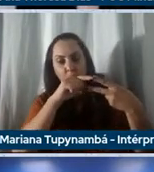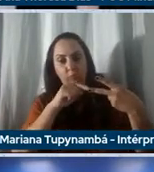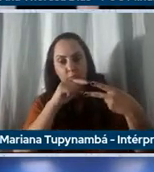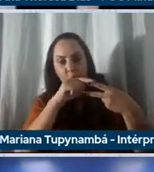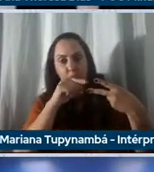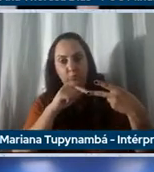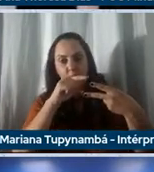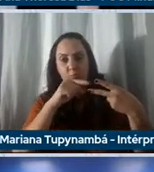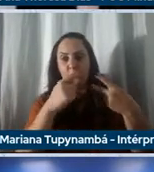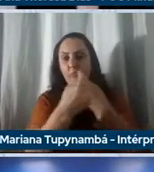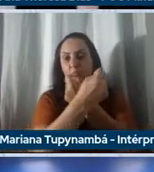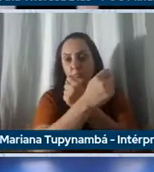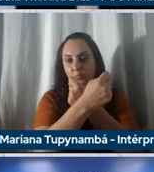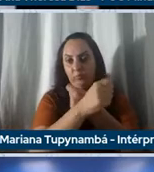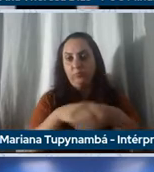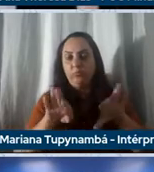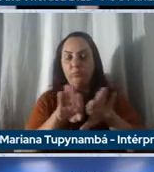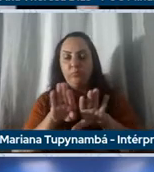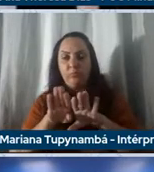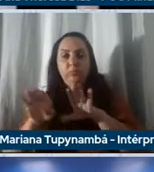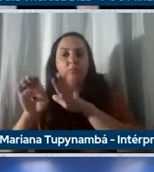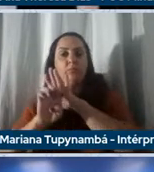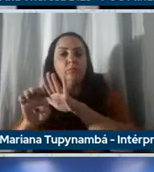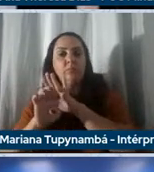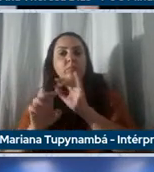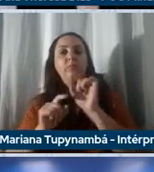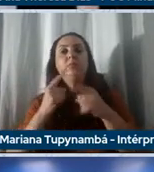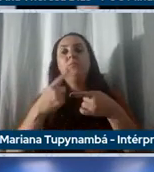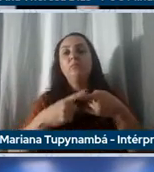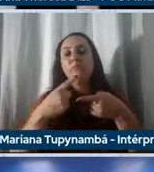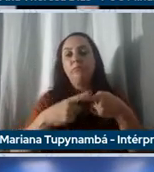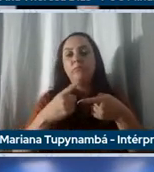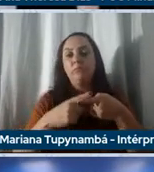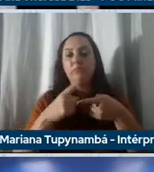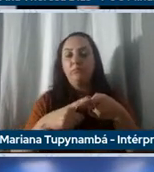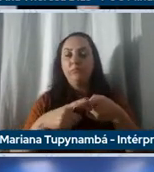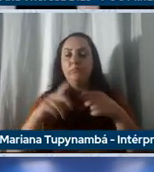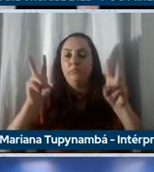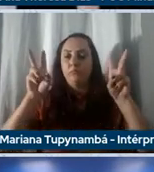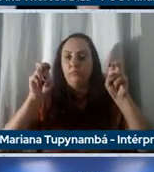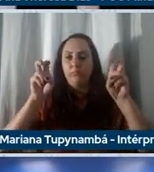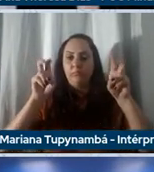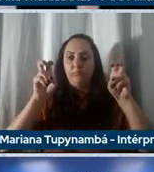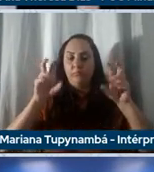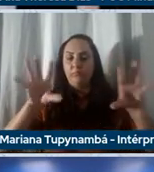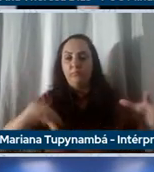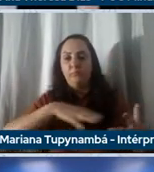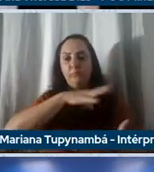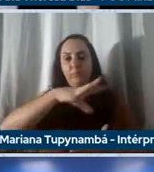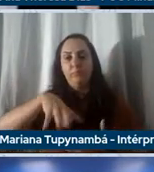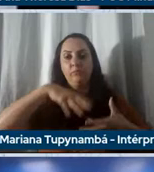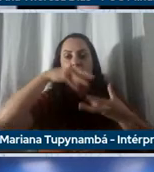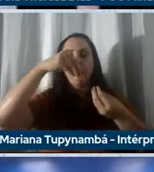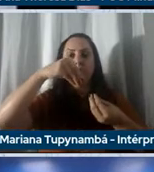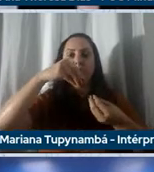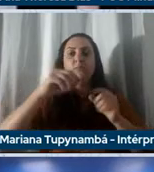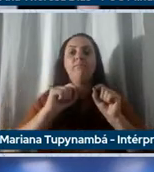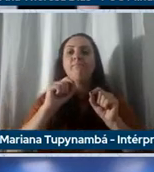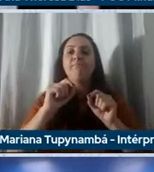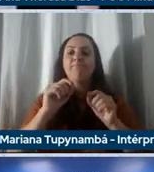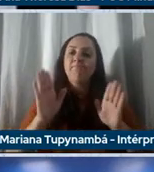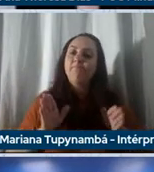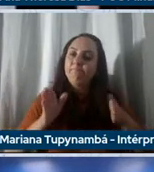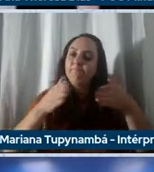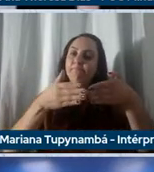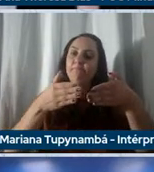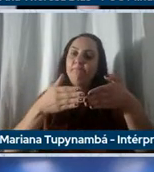PUC Minas e Estelantes, isso porque a temática da sustentabilidade é uma das diretrizes centrais